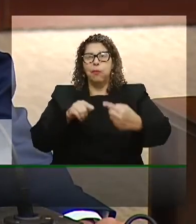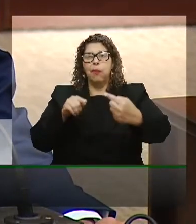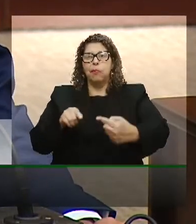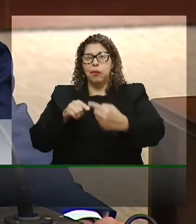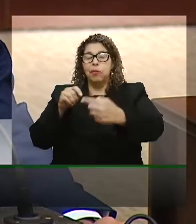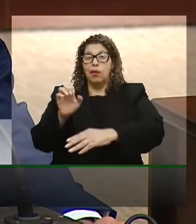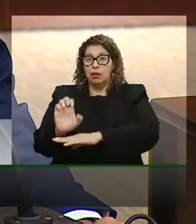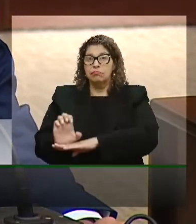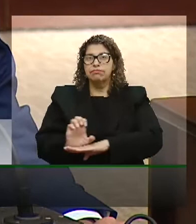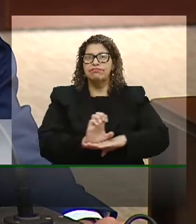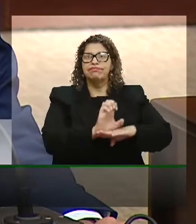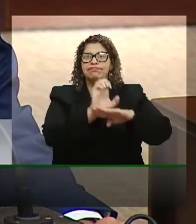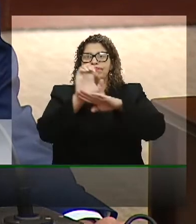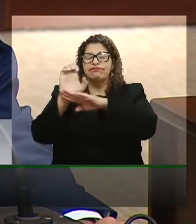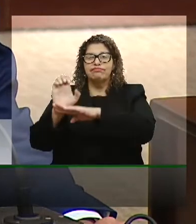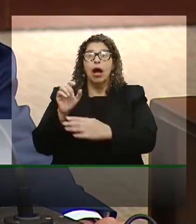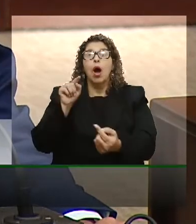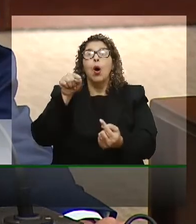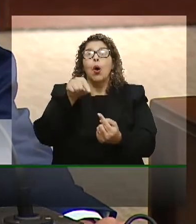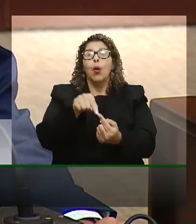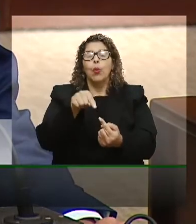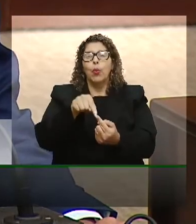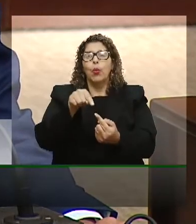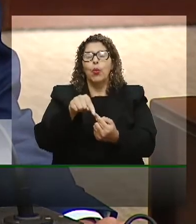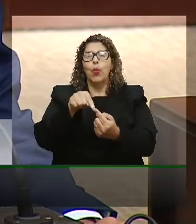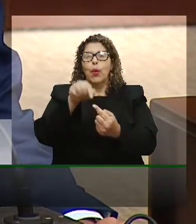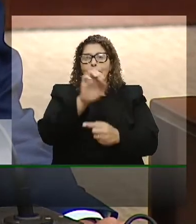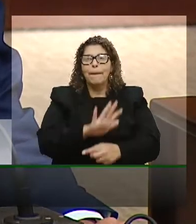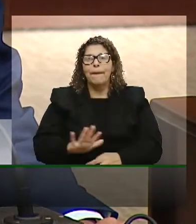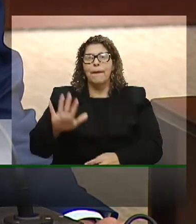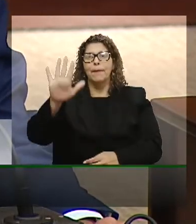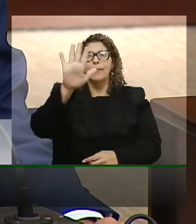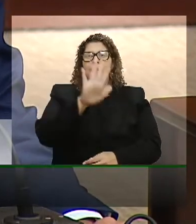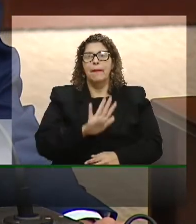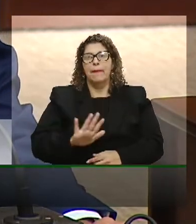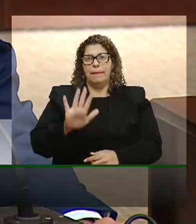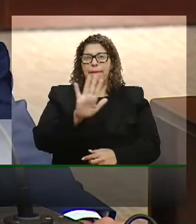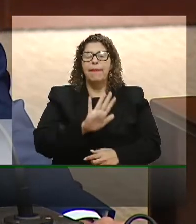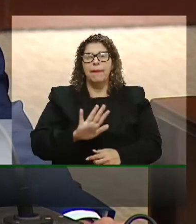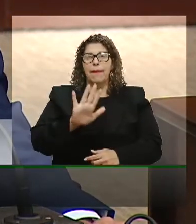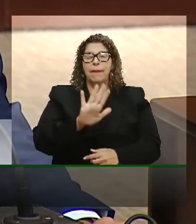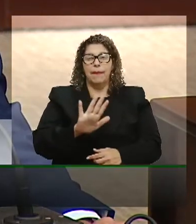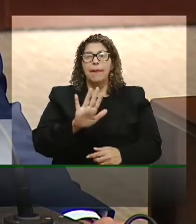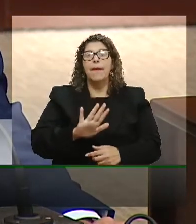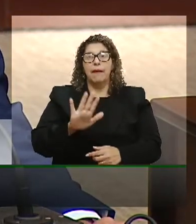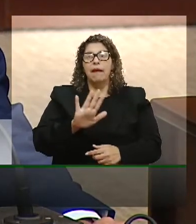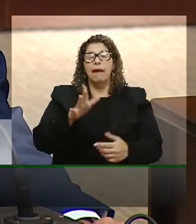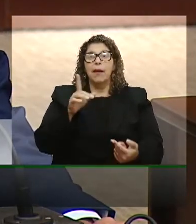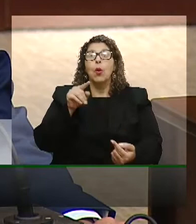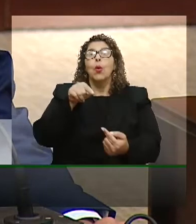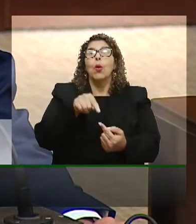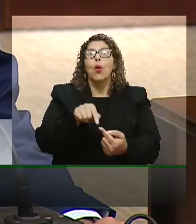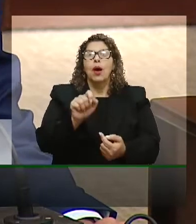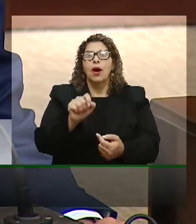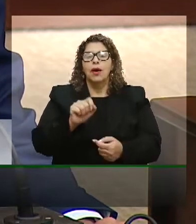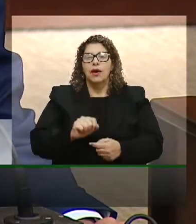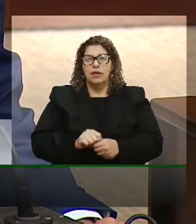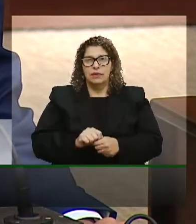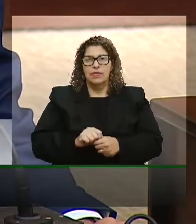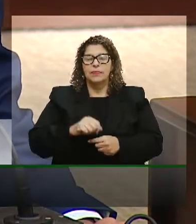dos Estados, há indicadores que mapeiam essa condição, o presidente